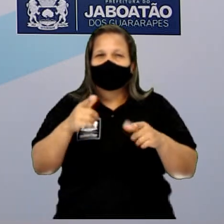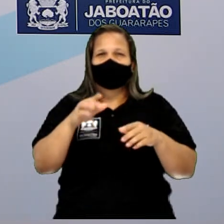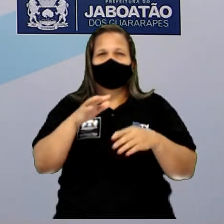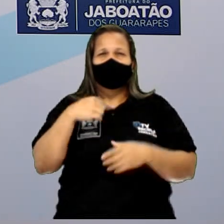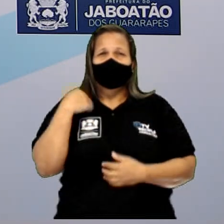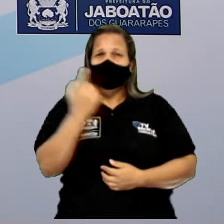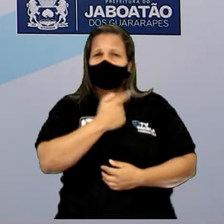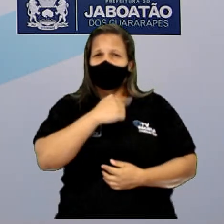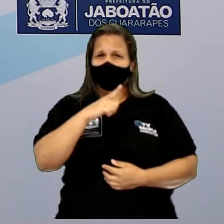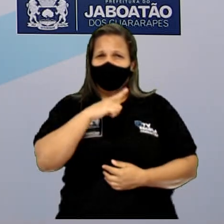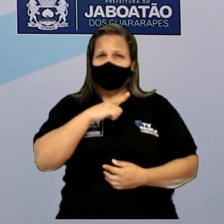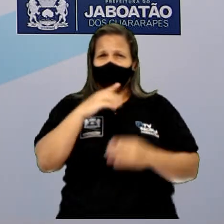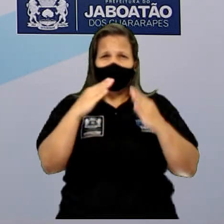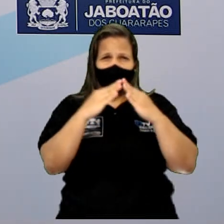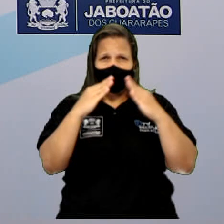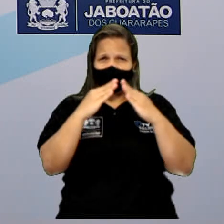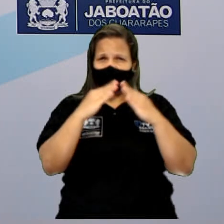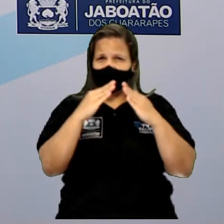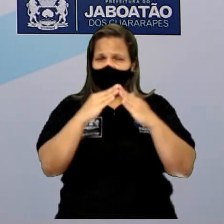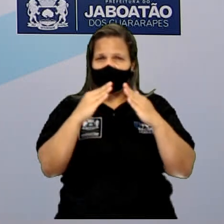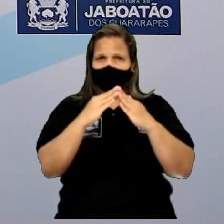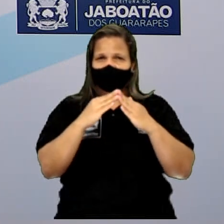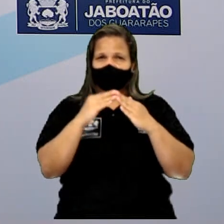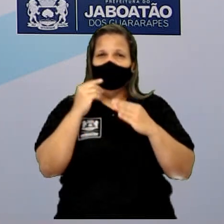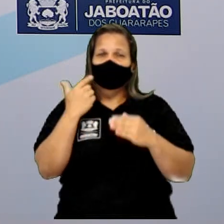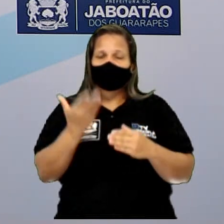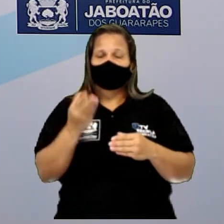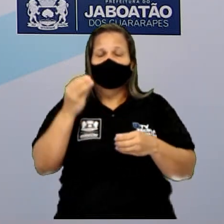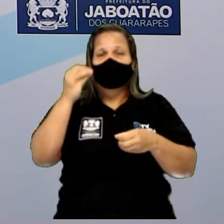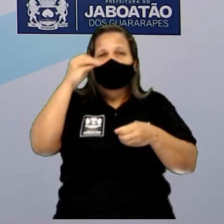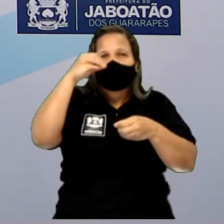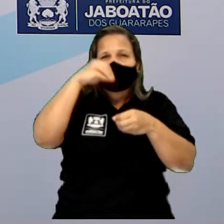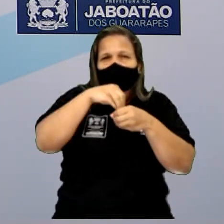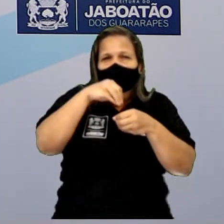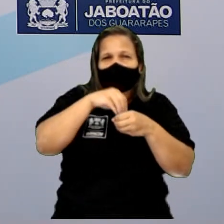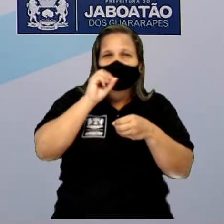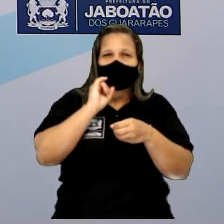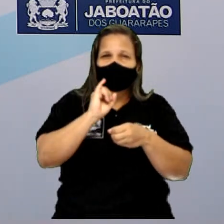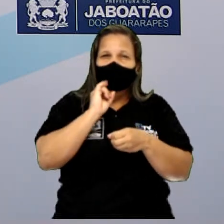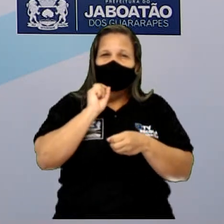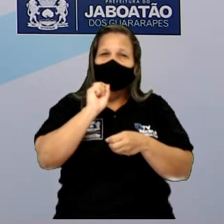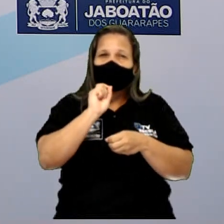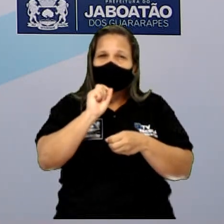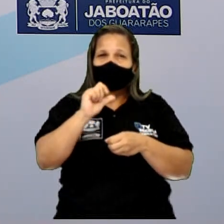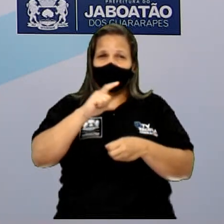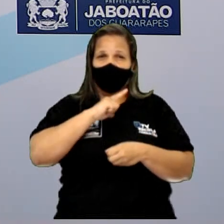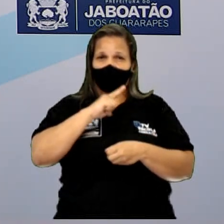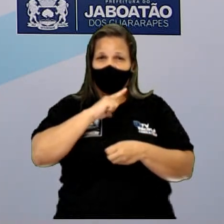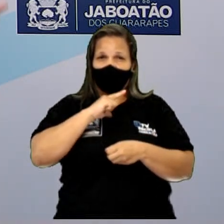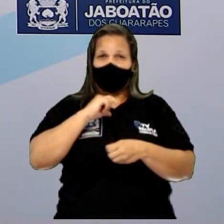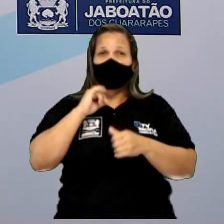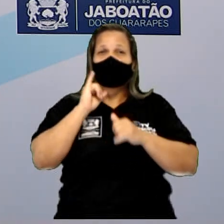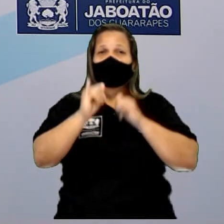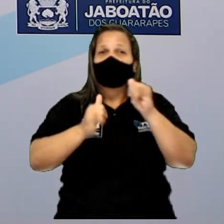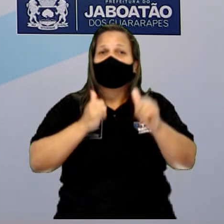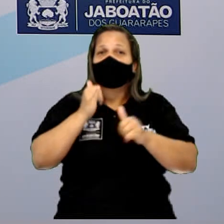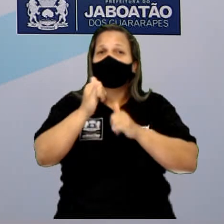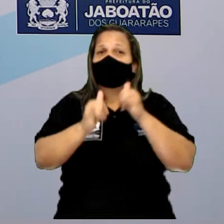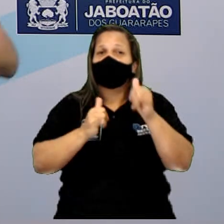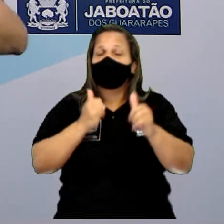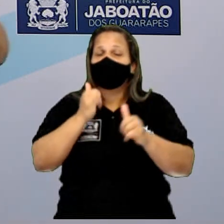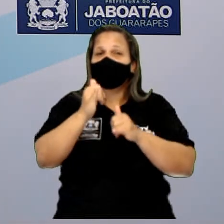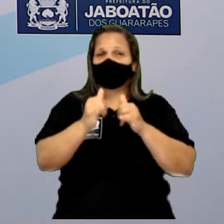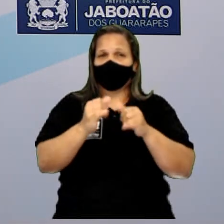Armazenando a energia e deixando essa energia passar e alimentar ali aquele aparelho elétrico ou